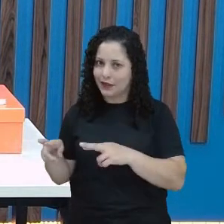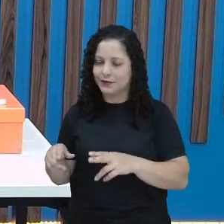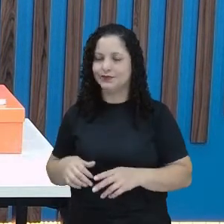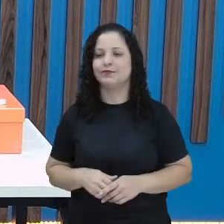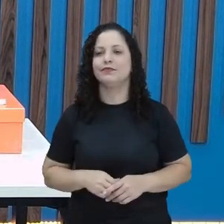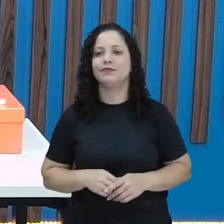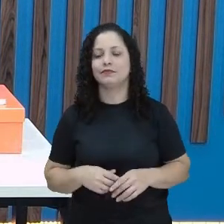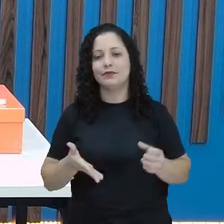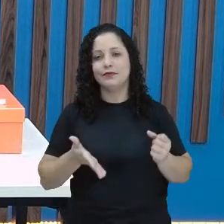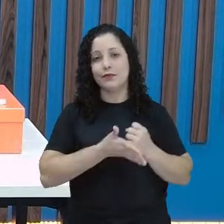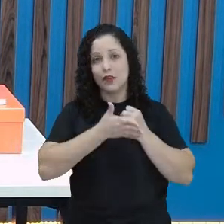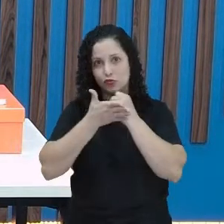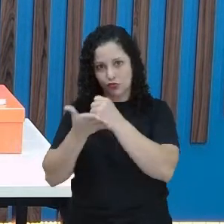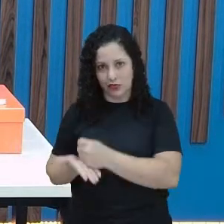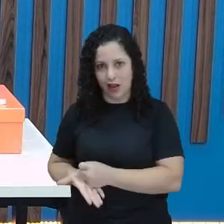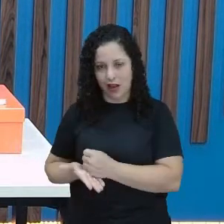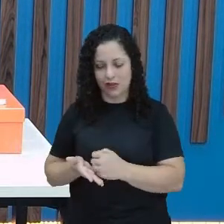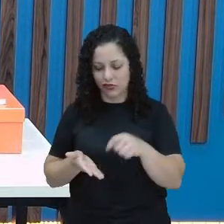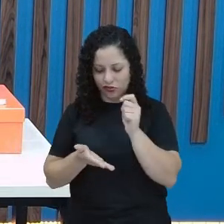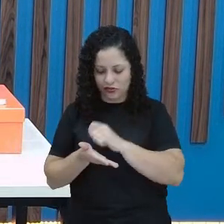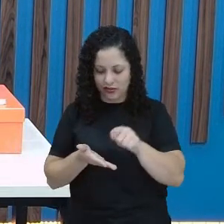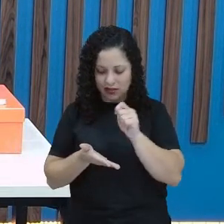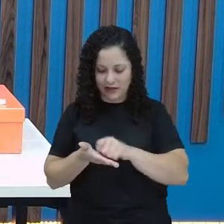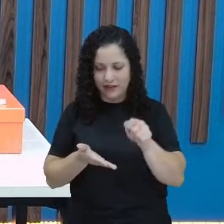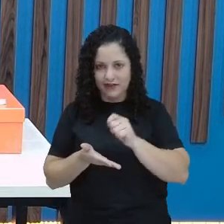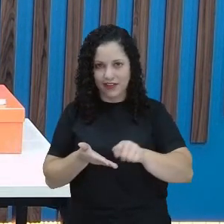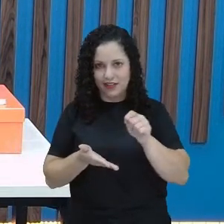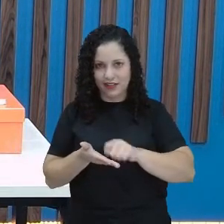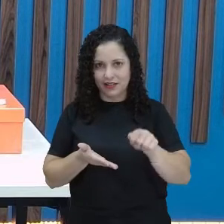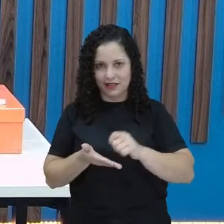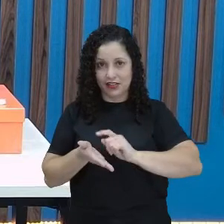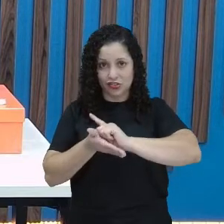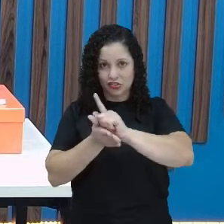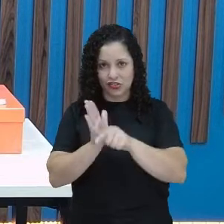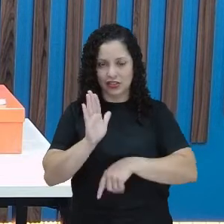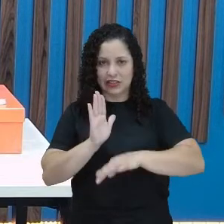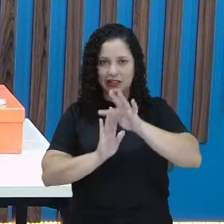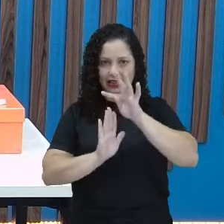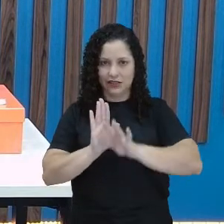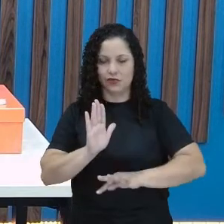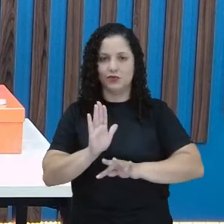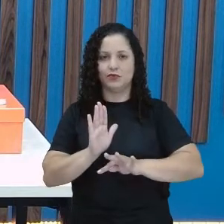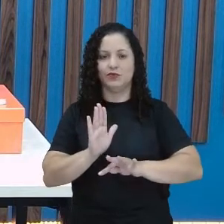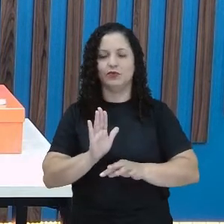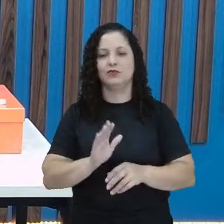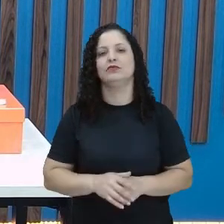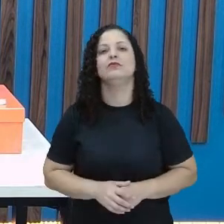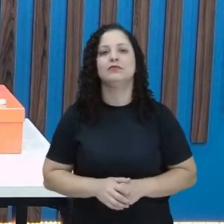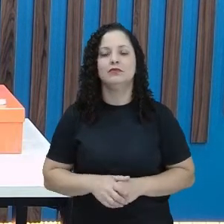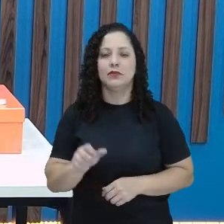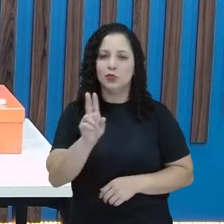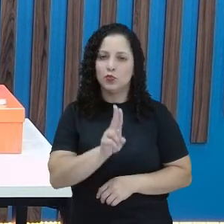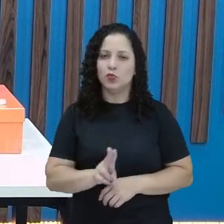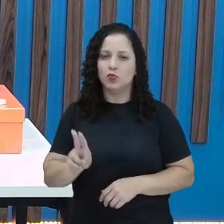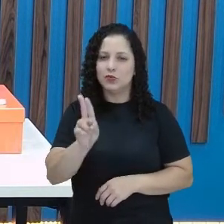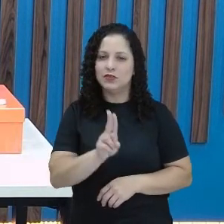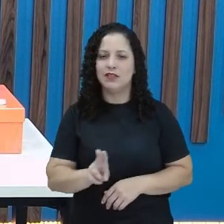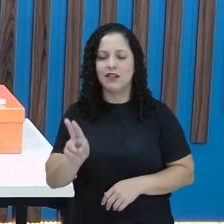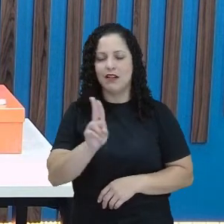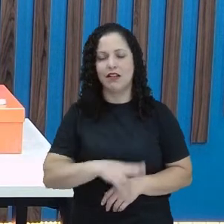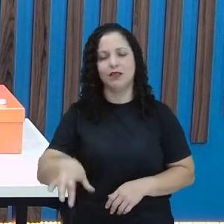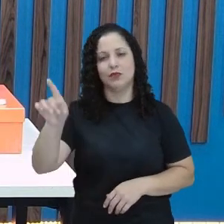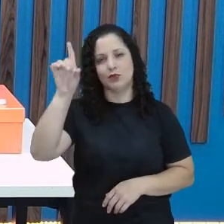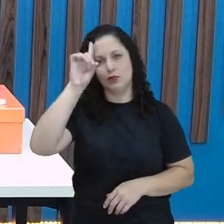Ajudando este menino a escrever esse gênero textual que a gente utiliza tanto no nosso dia a dia, tá?